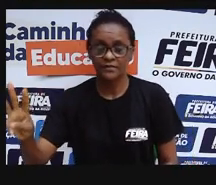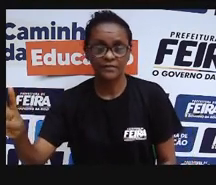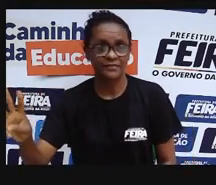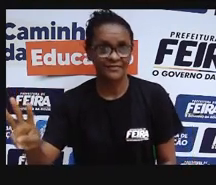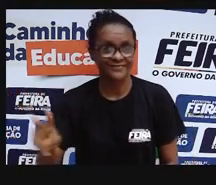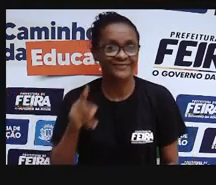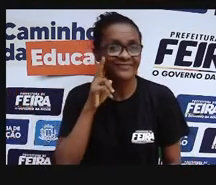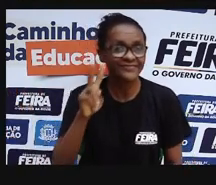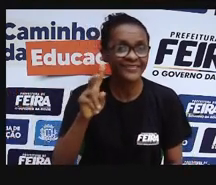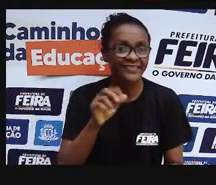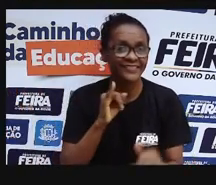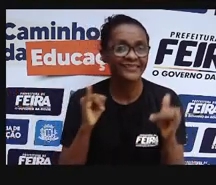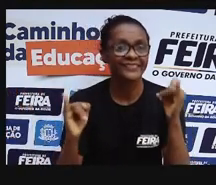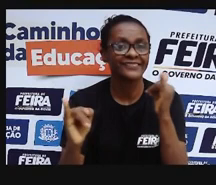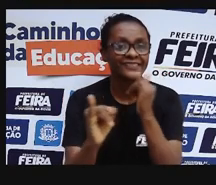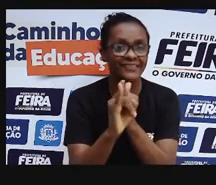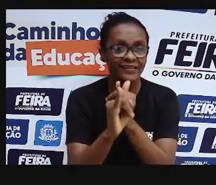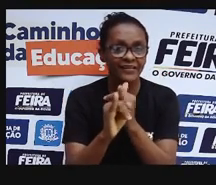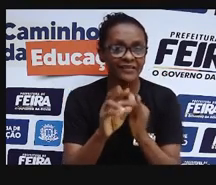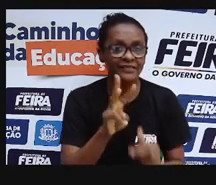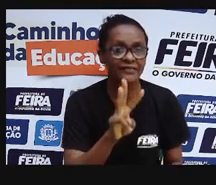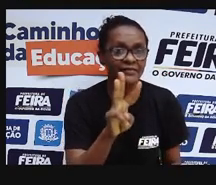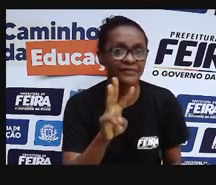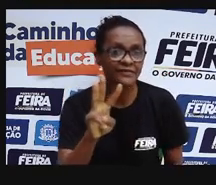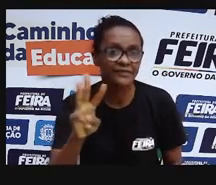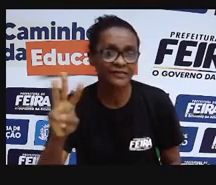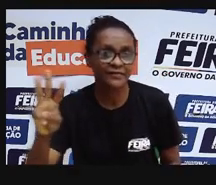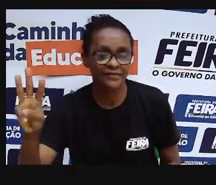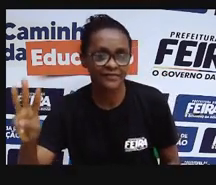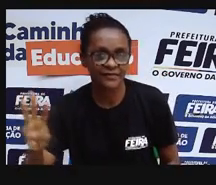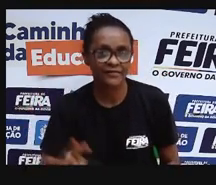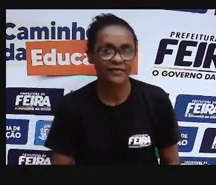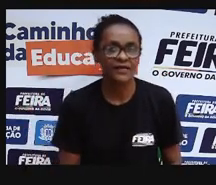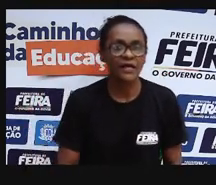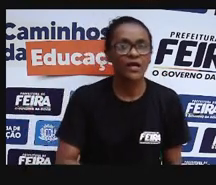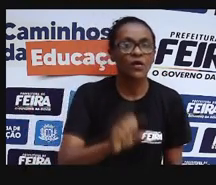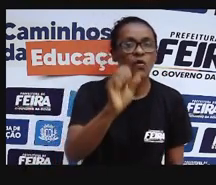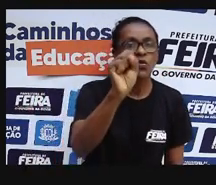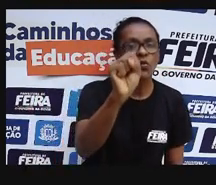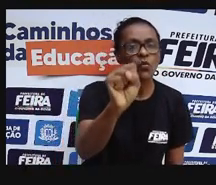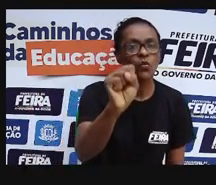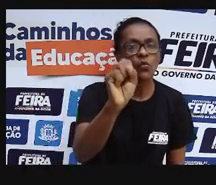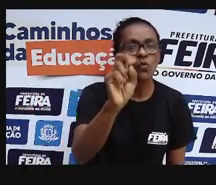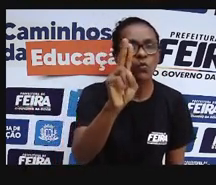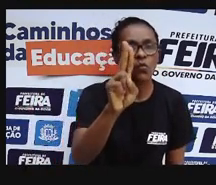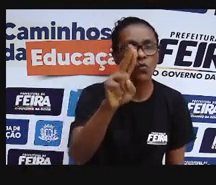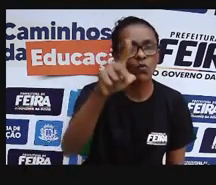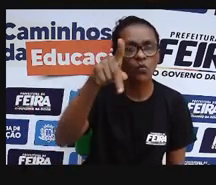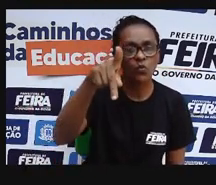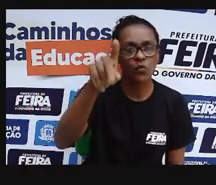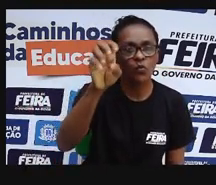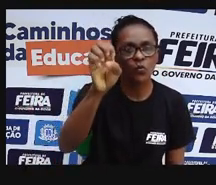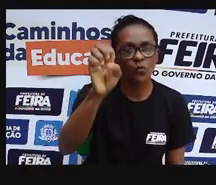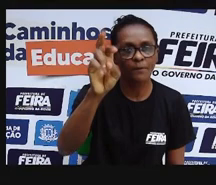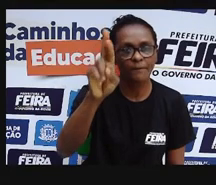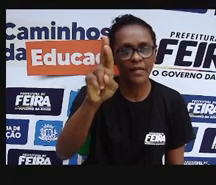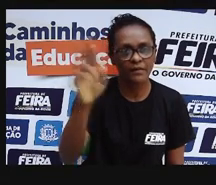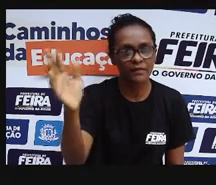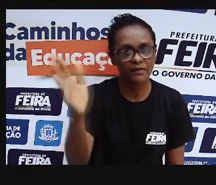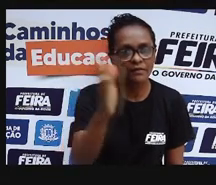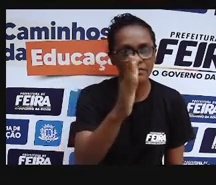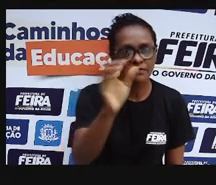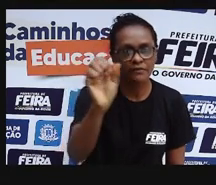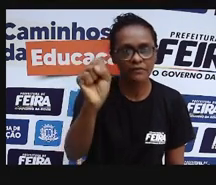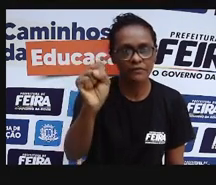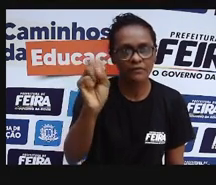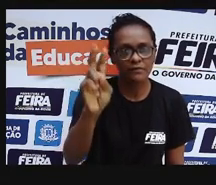.fiocruz.br. É um jogo que vai explicar quais são os nossos direitos na saúde pública. São